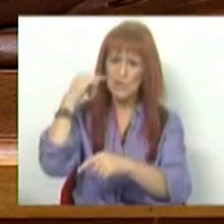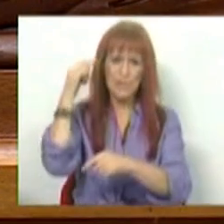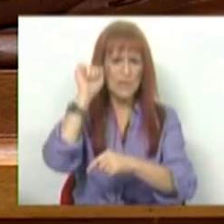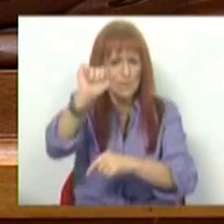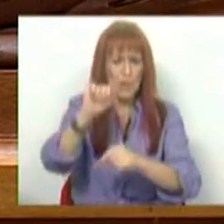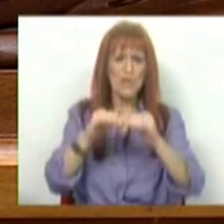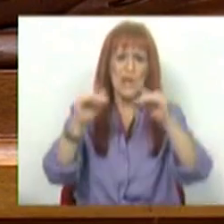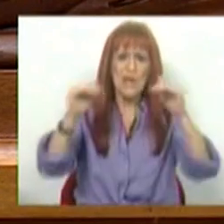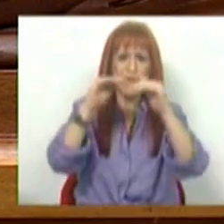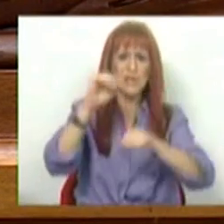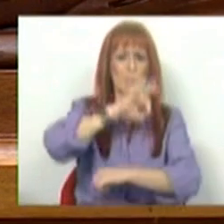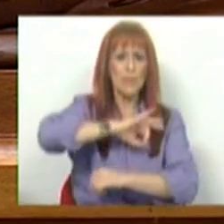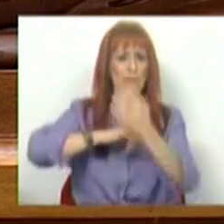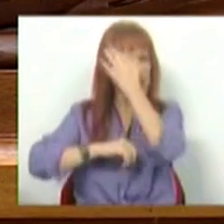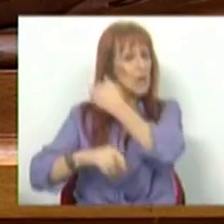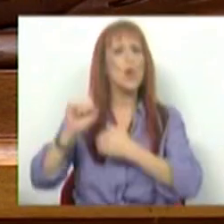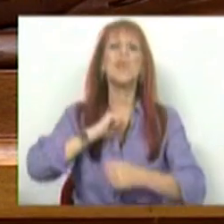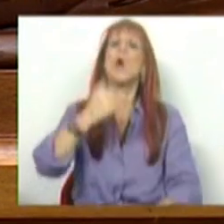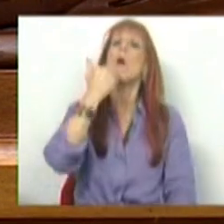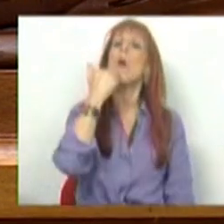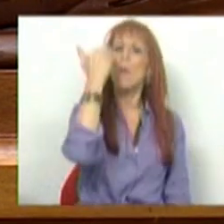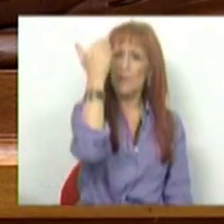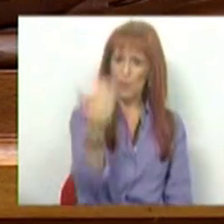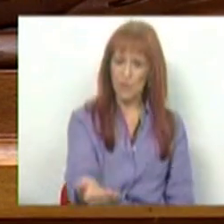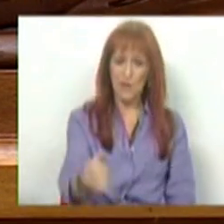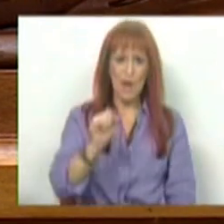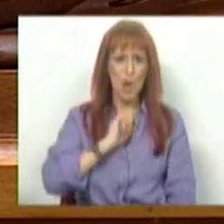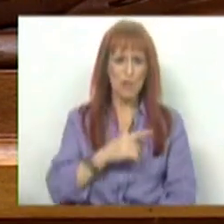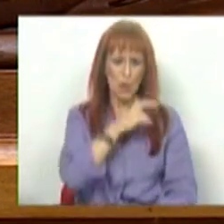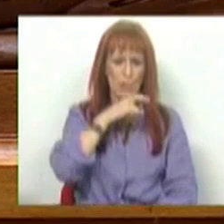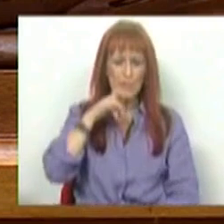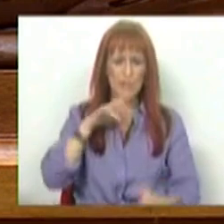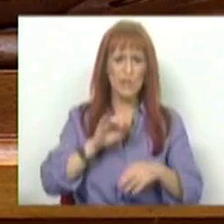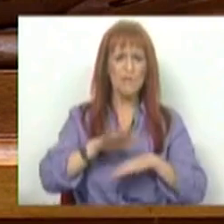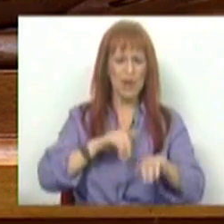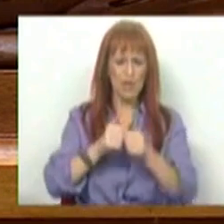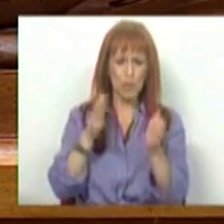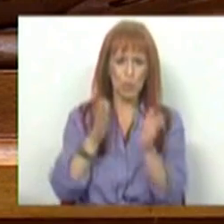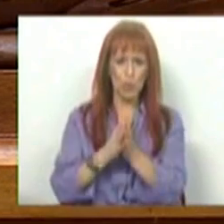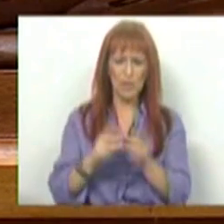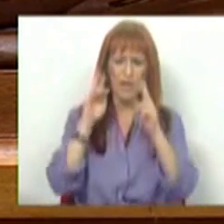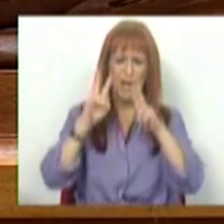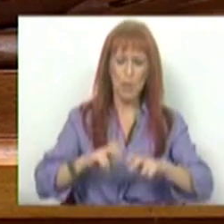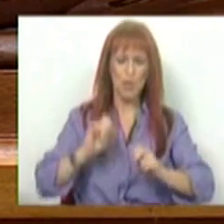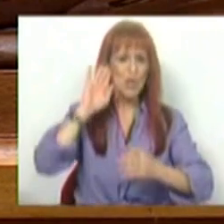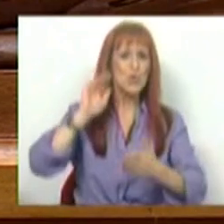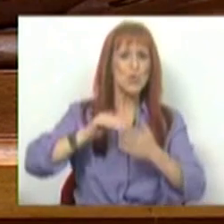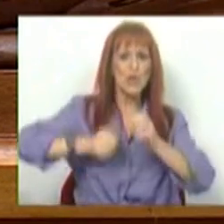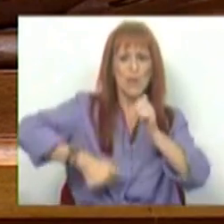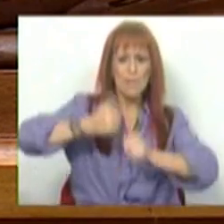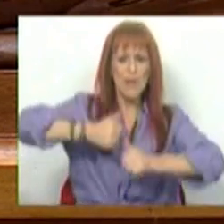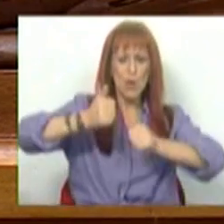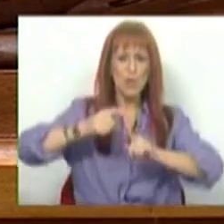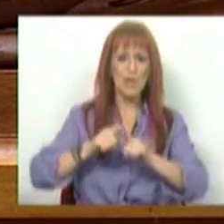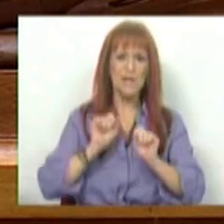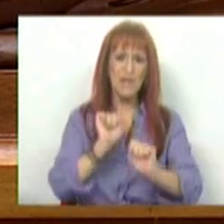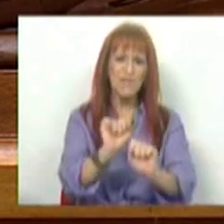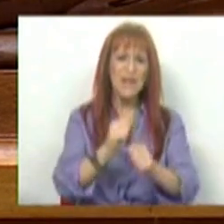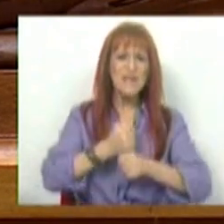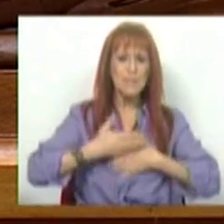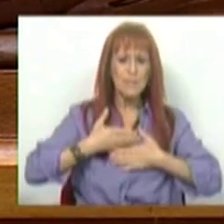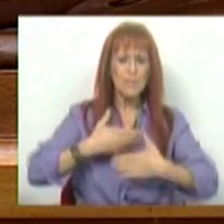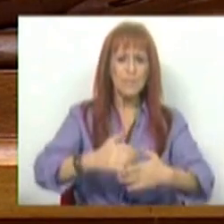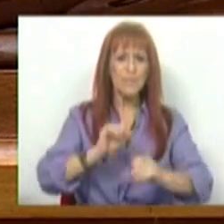suas categorias profissionais, o nosso obrigado tem o nosso compromisso de tudo fazer para encontrar as melhores soluções para as vossas